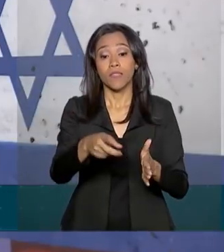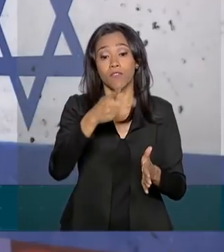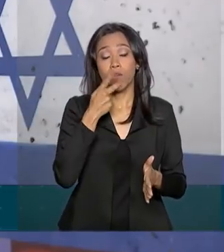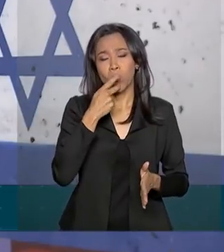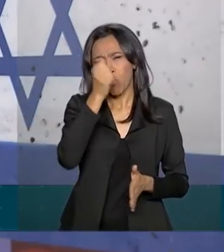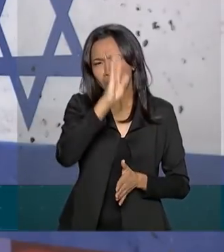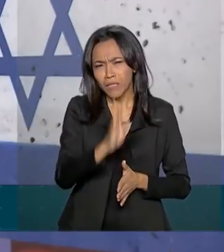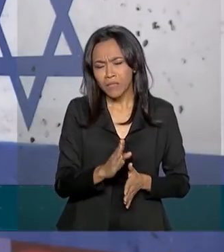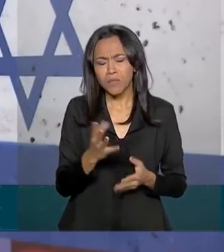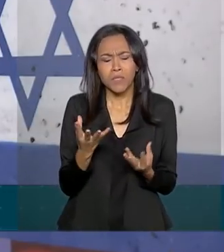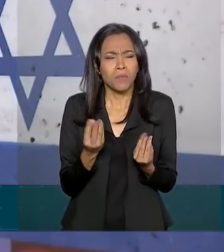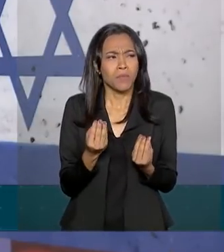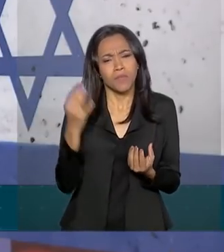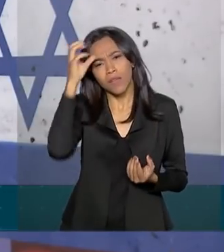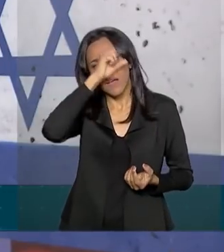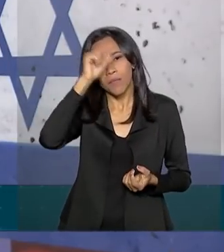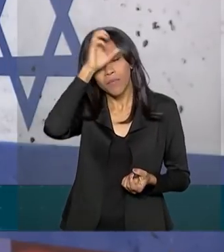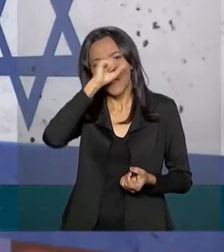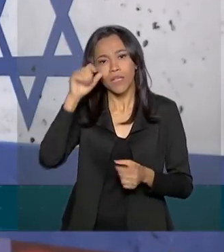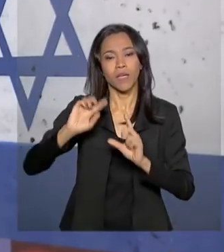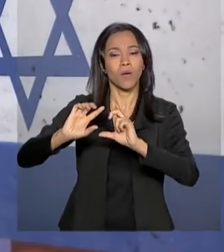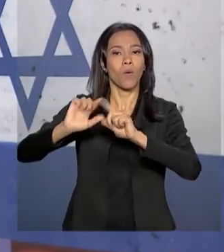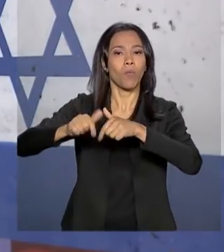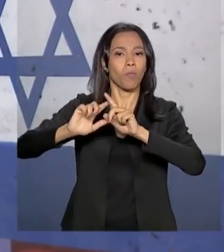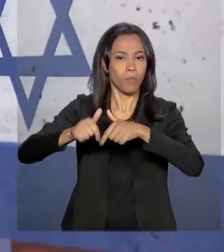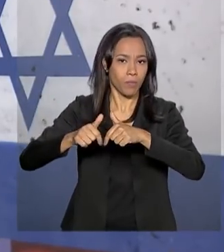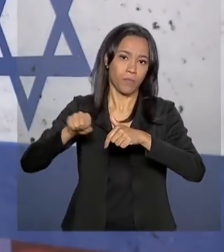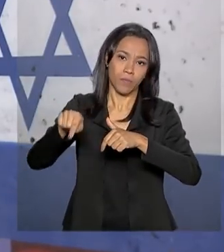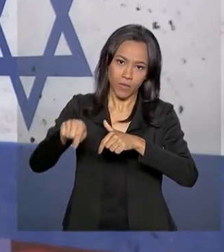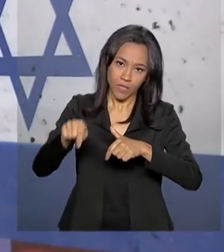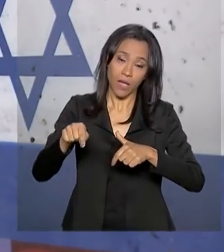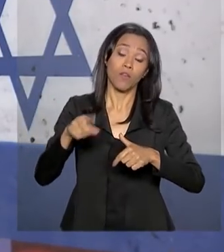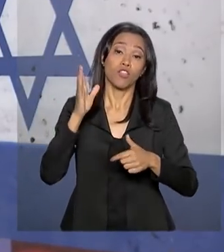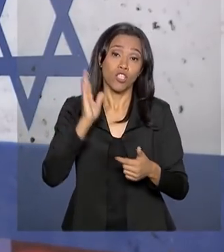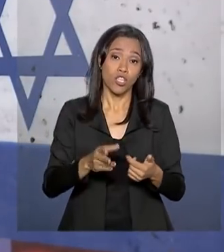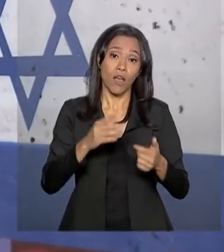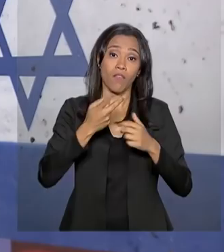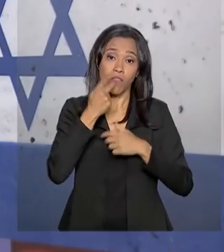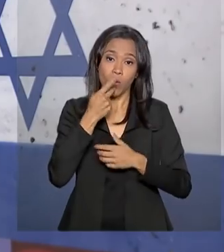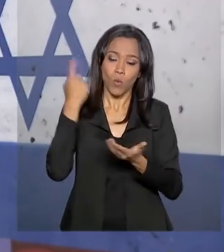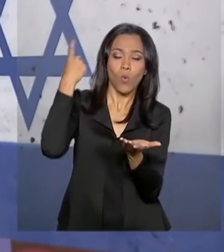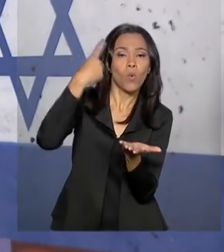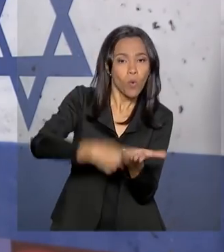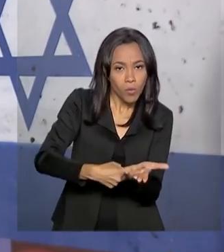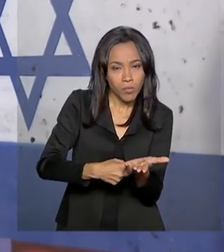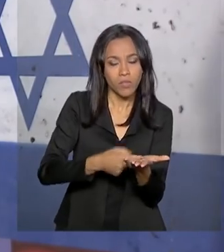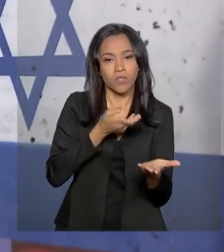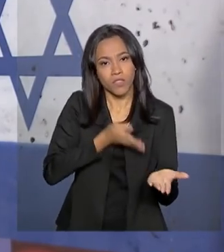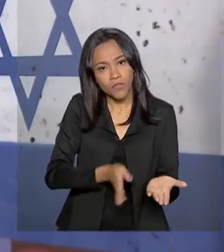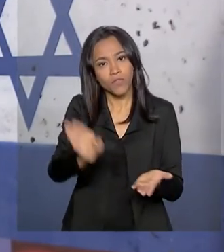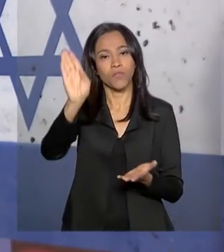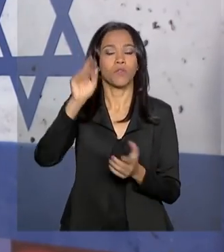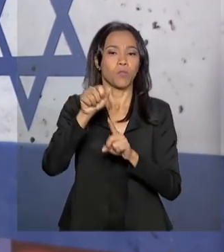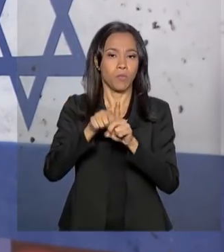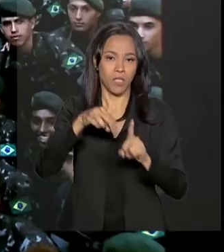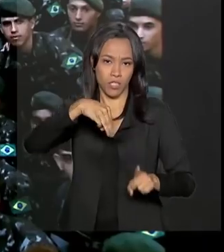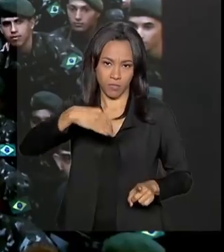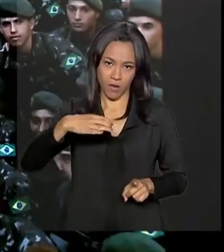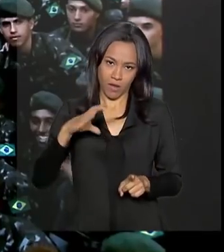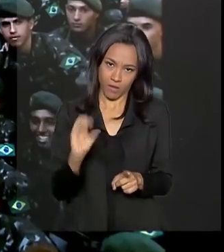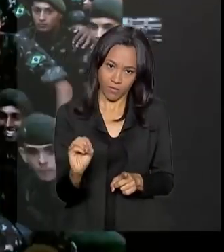muito o que aprender com Israel e destacou os acordos que foram firmados na viagem que fez em março ao país.